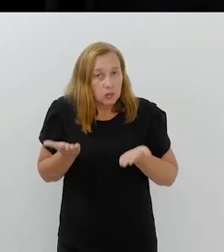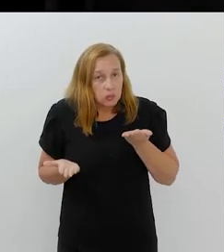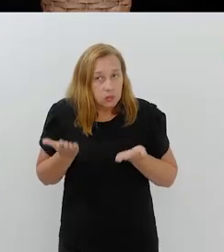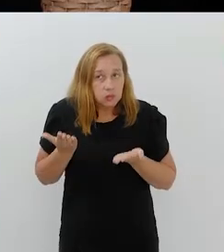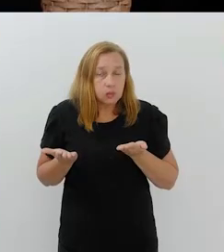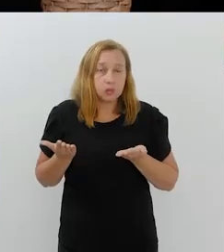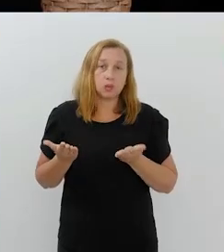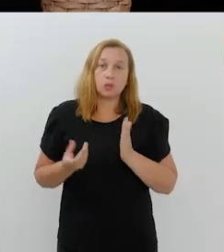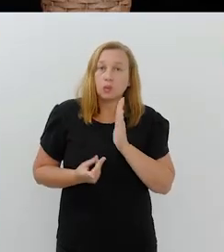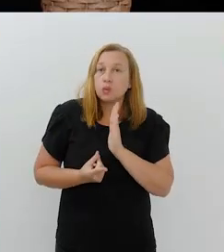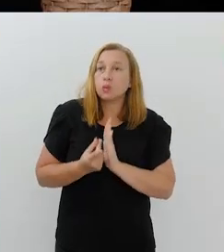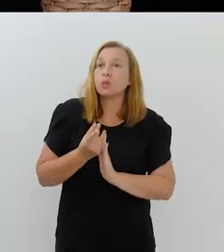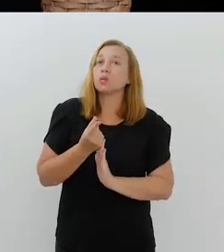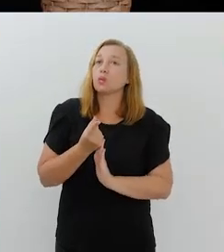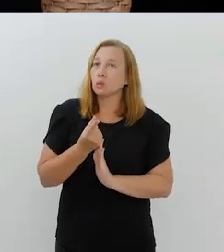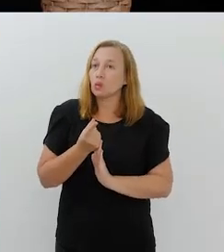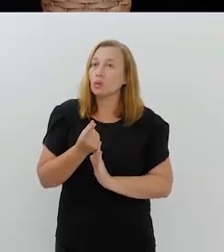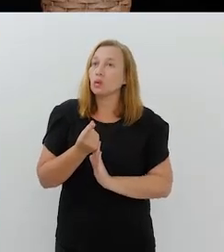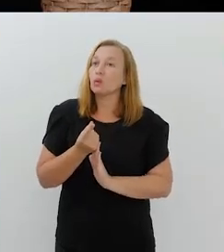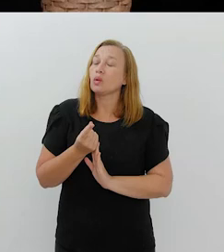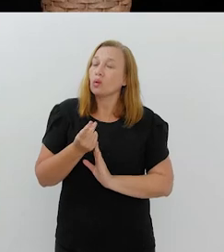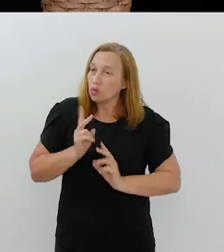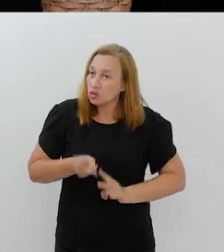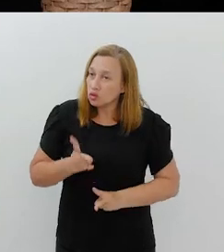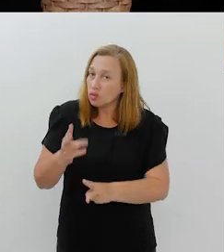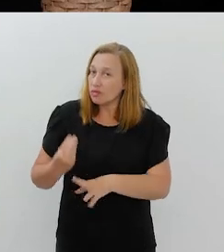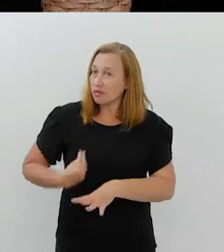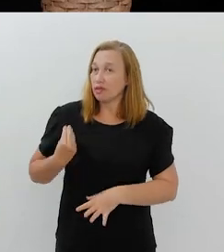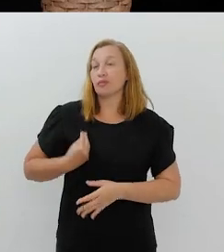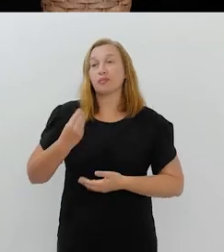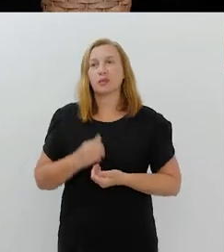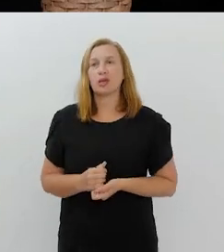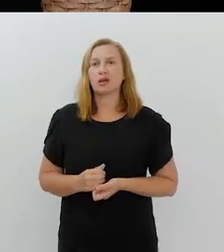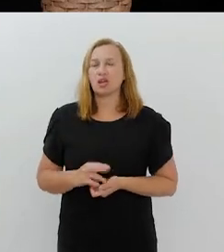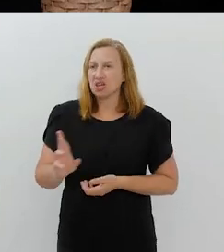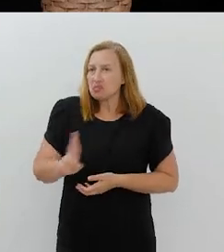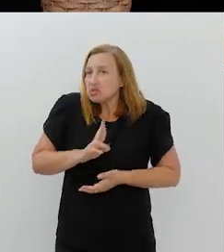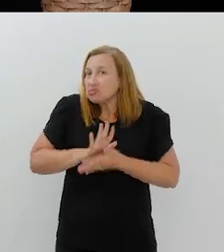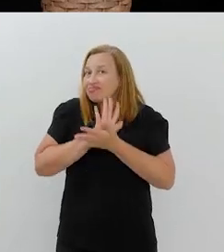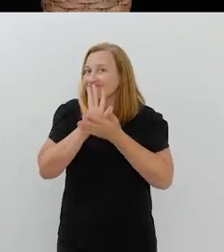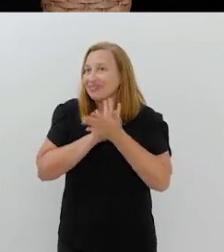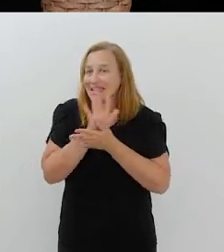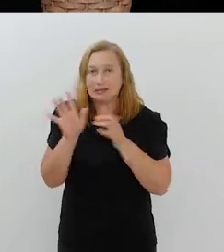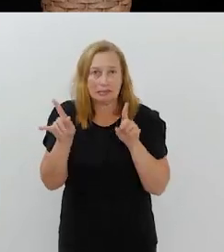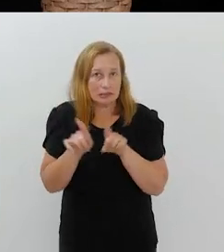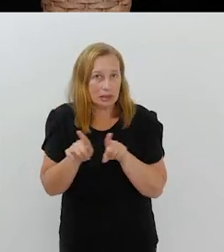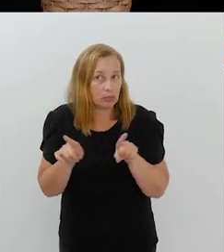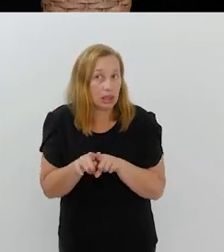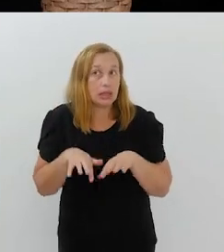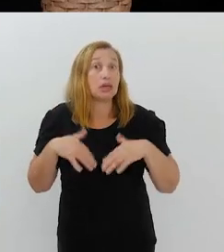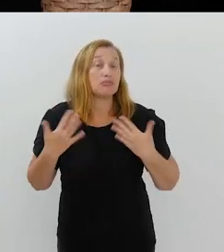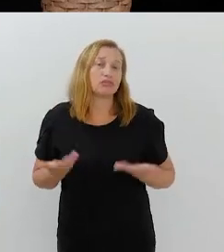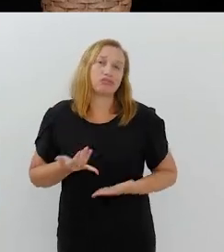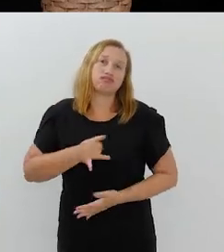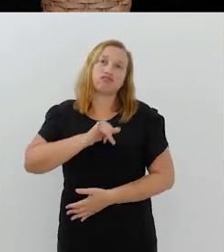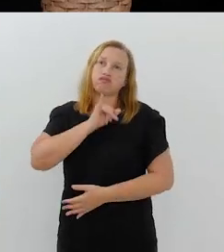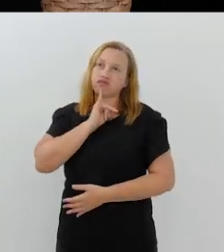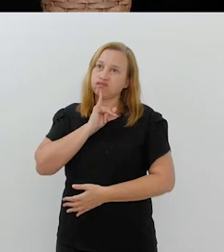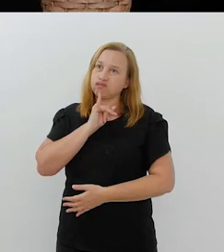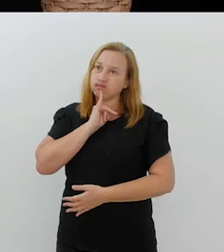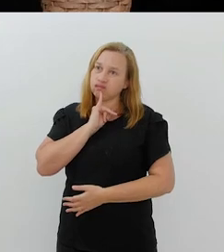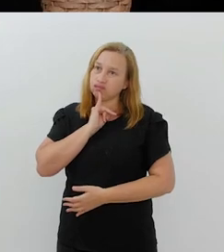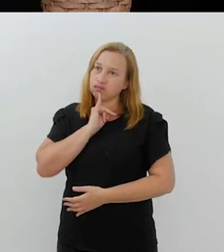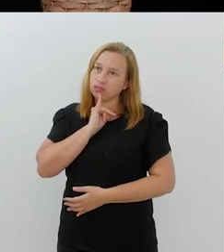pudesse se equilibrar, para poder seguir a vida. Também não tivemos resposta.